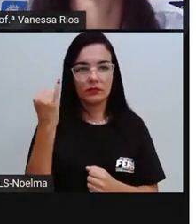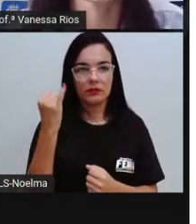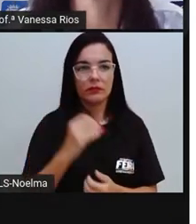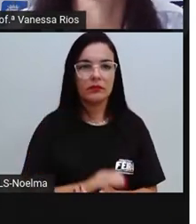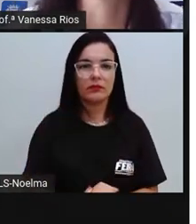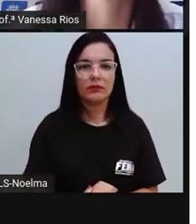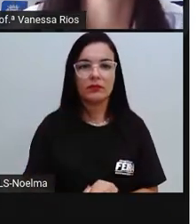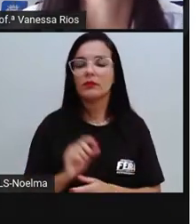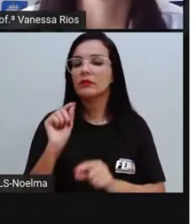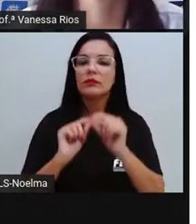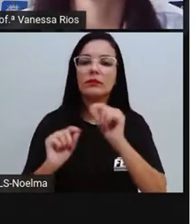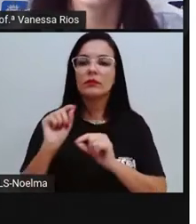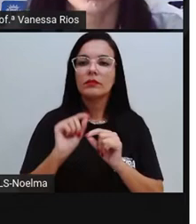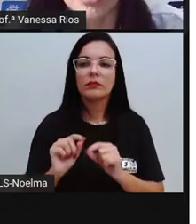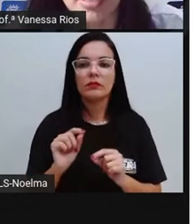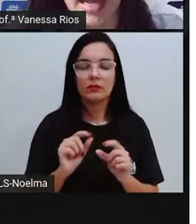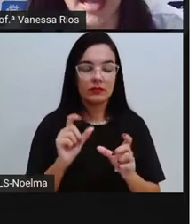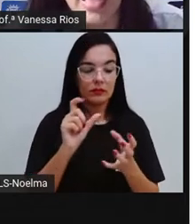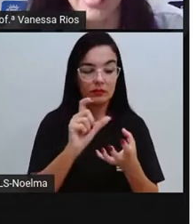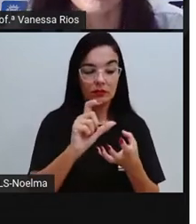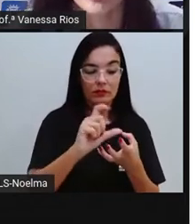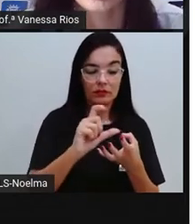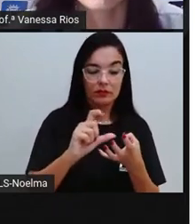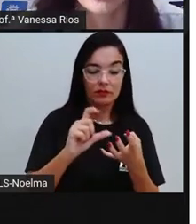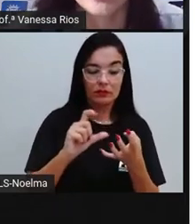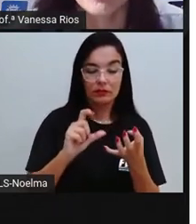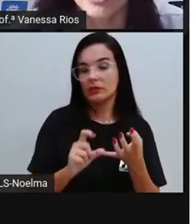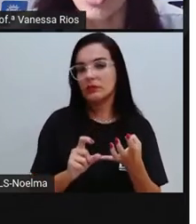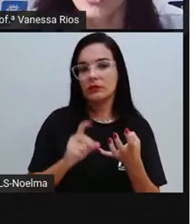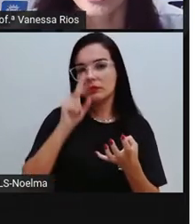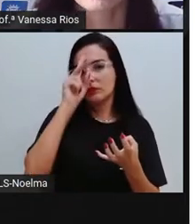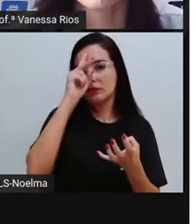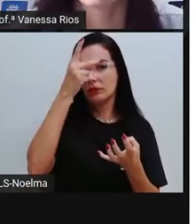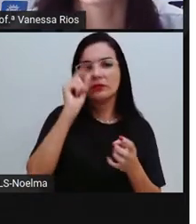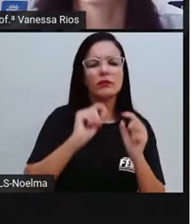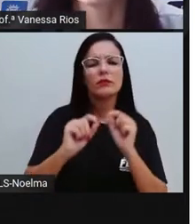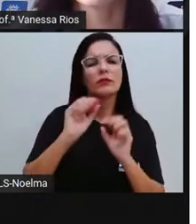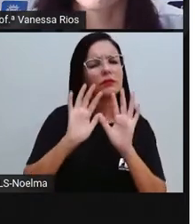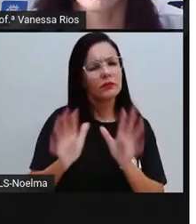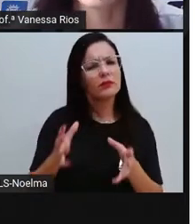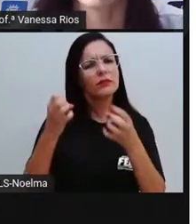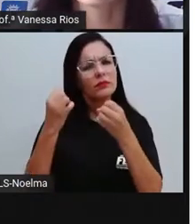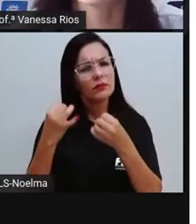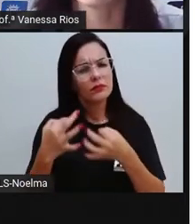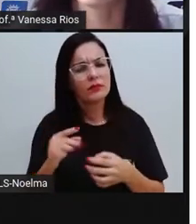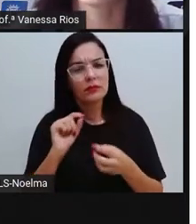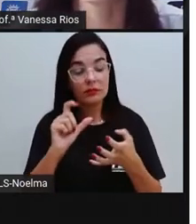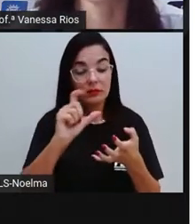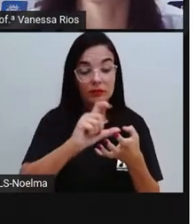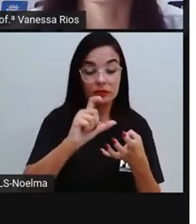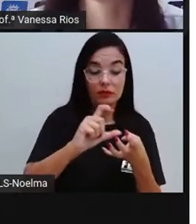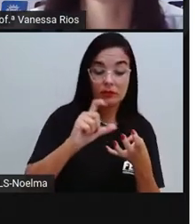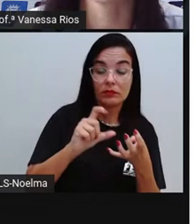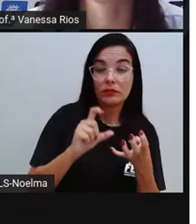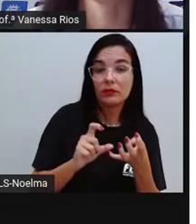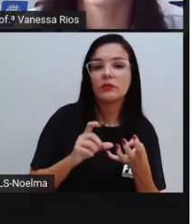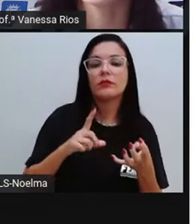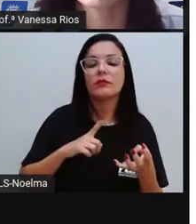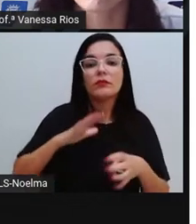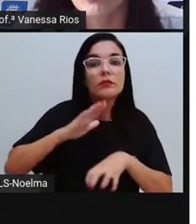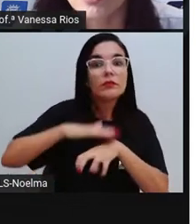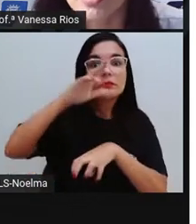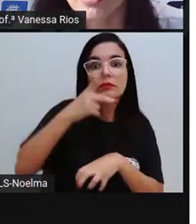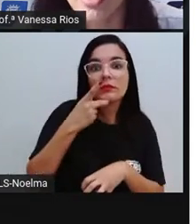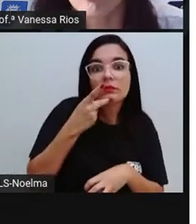O que é que é a sílaba tônica? A Proja até explicou que a sílaba tônica é aquela sílaba que a gente pronuncia com